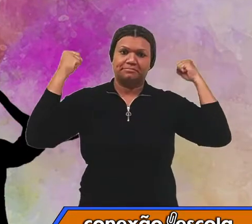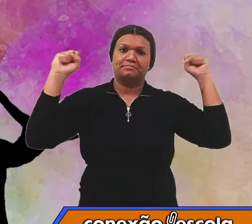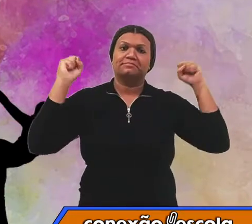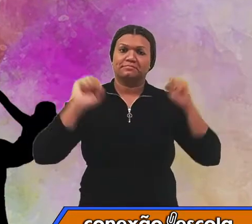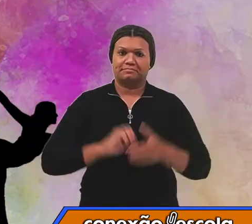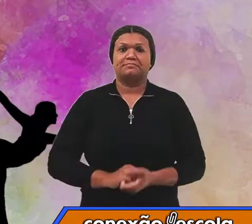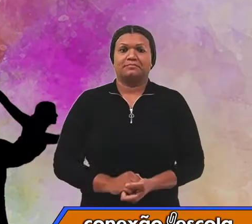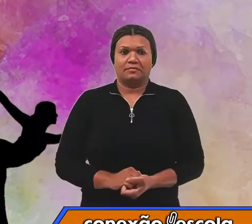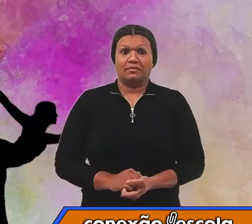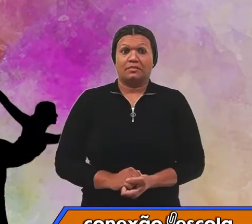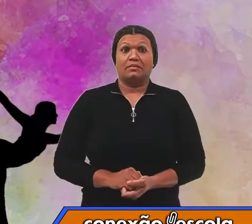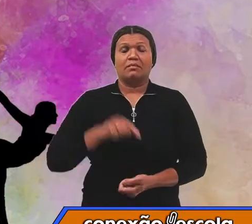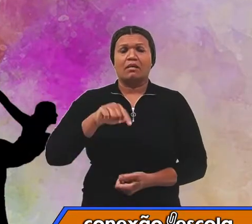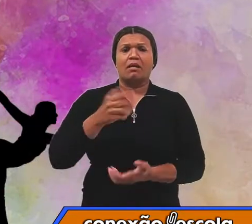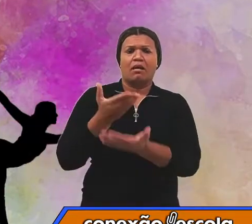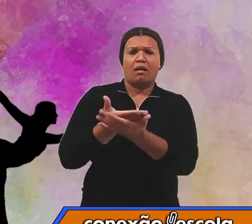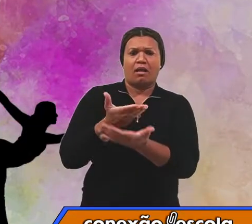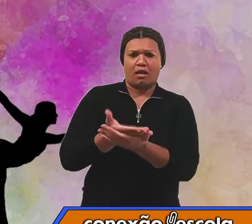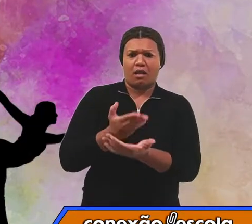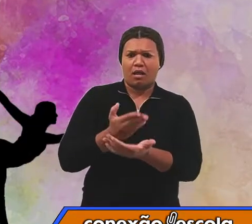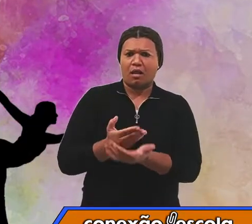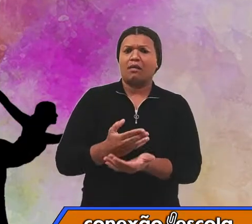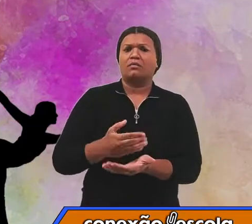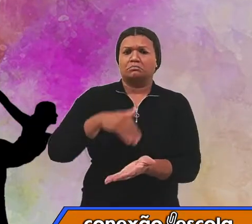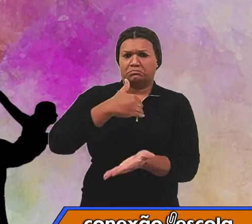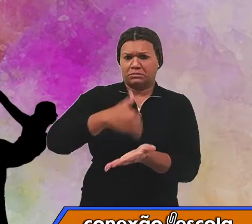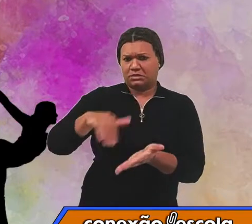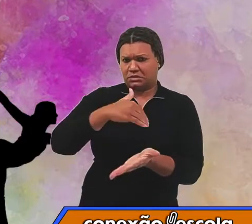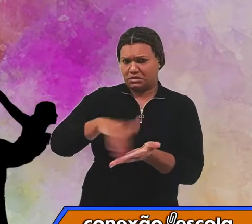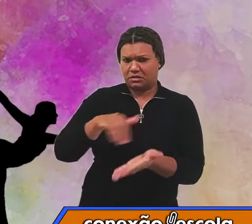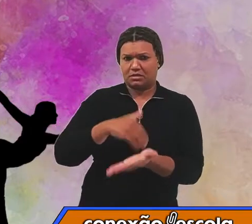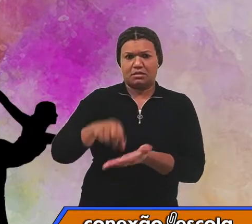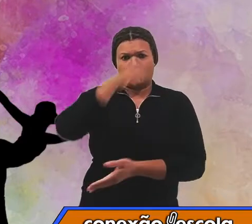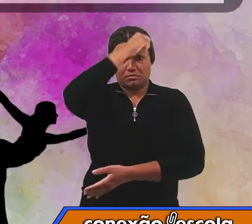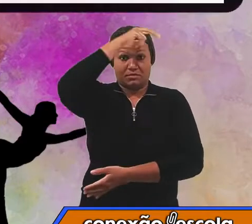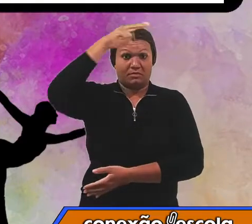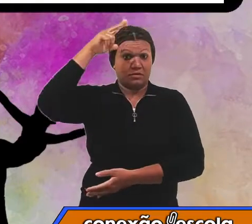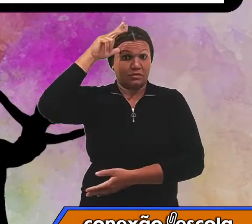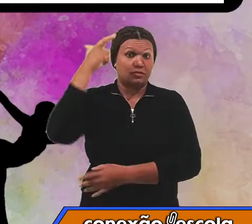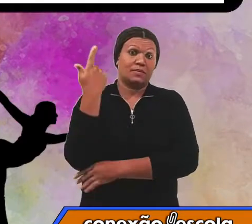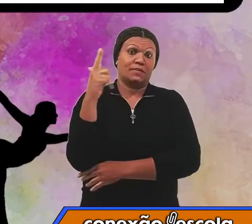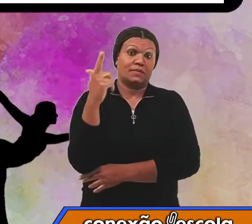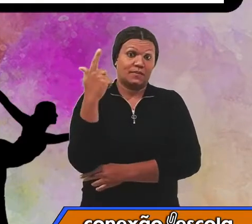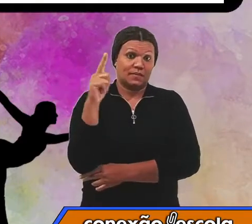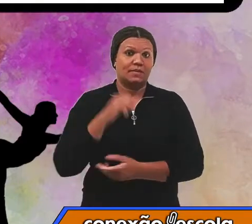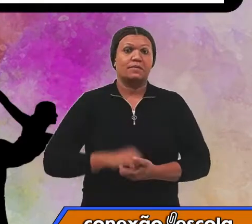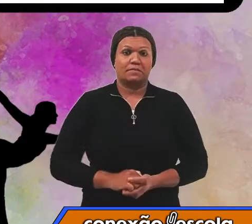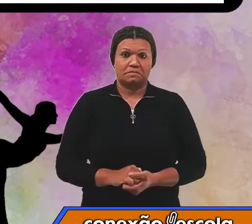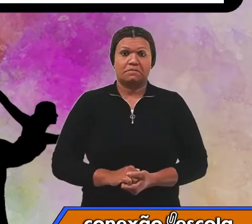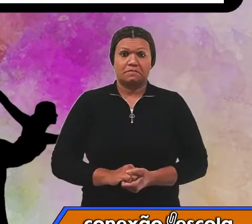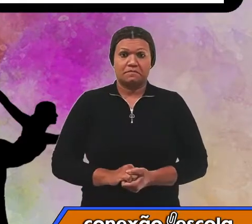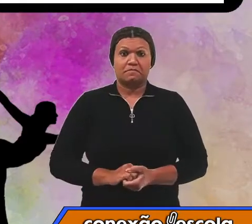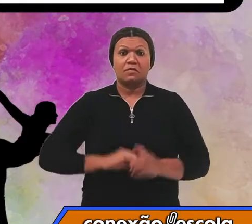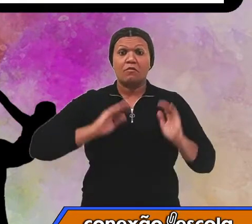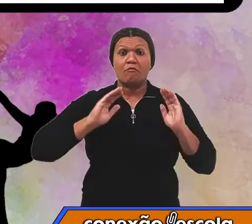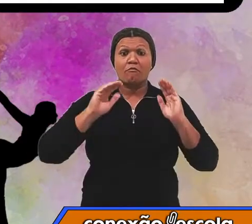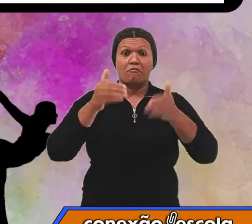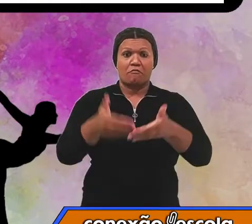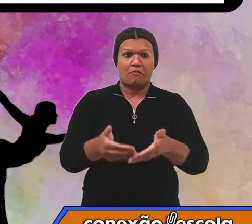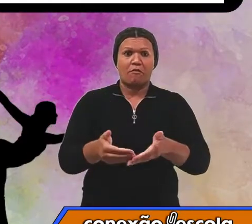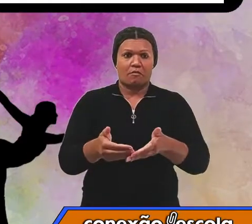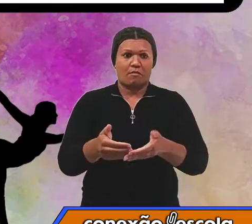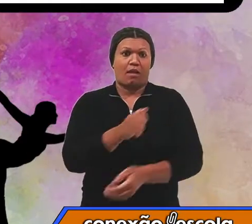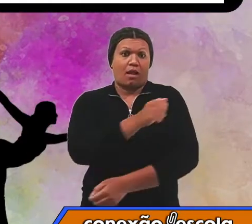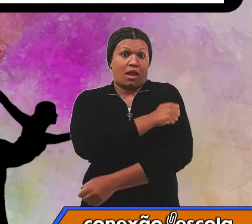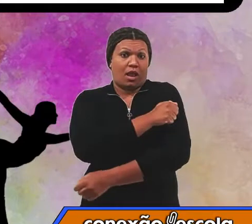Física, e essa aula é uma produção da Secretaria Municipal de Educação de Goiânia, destinada